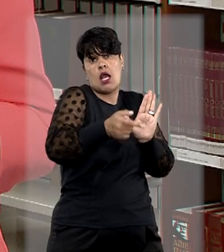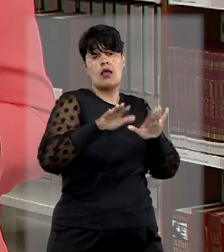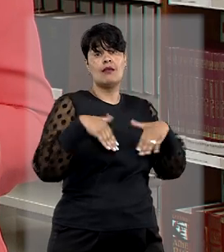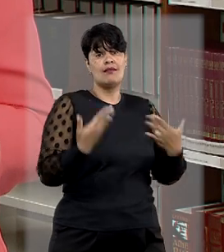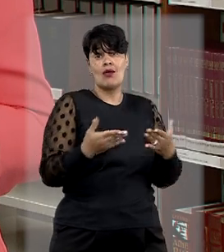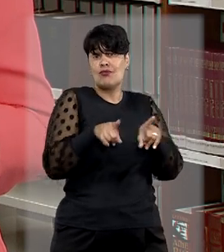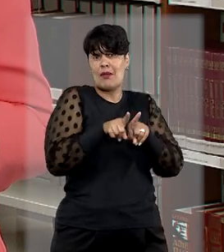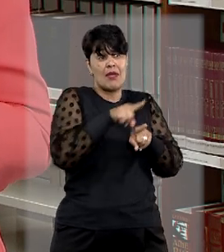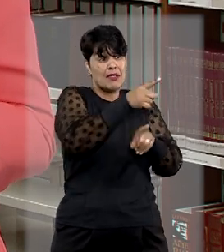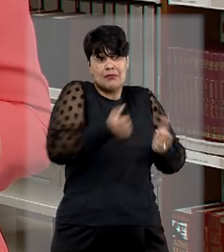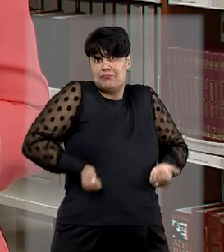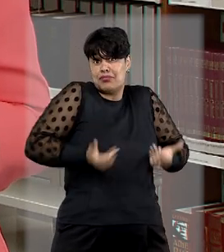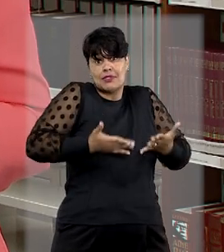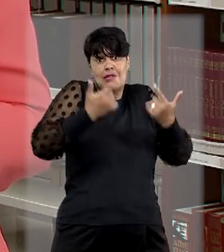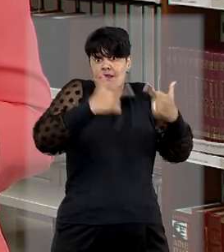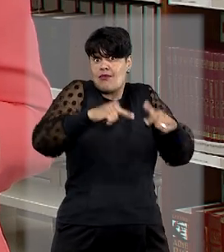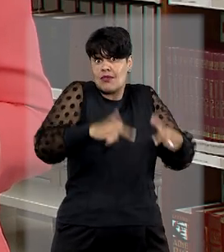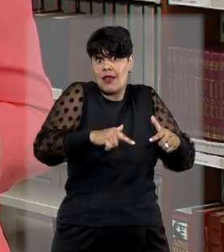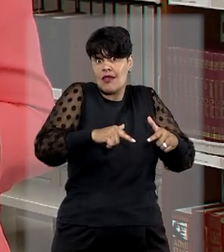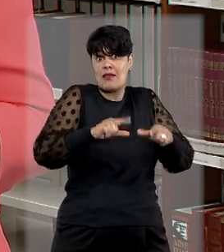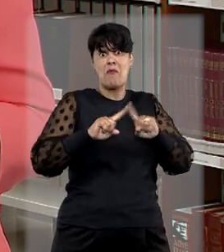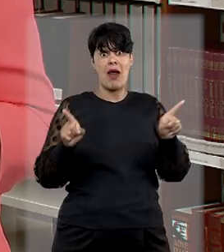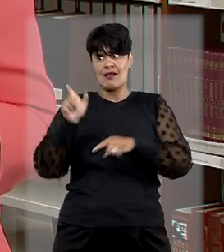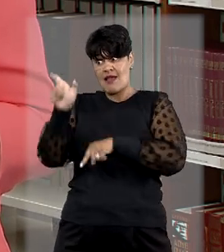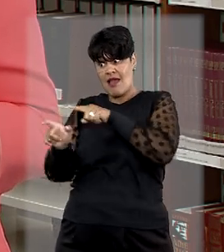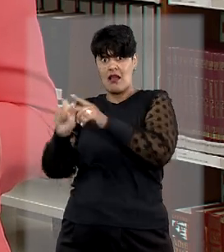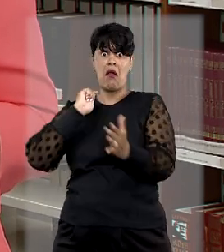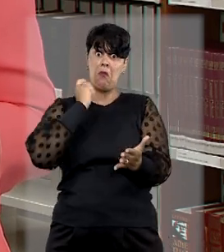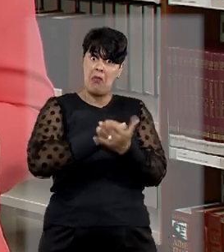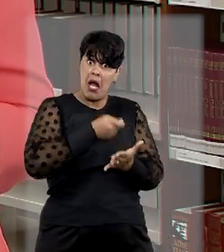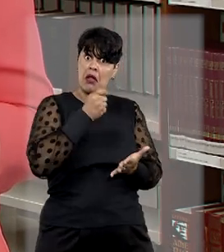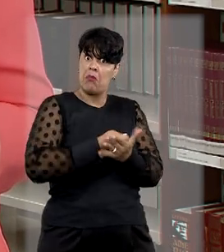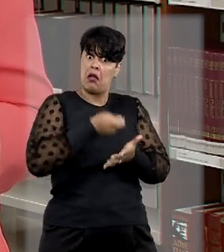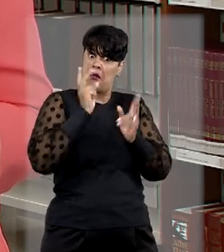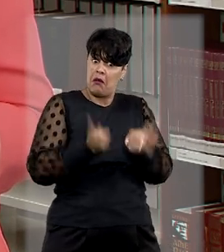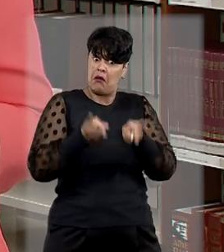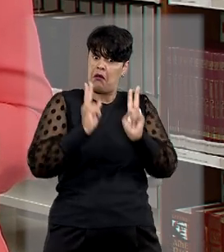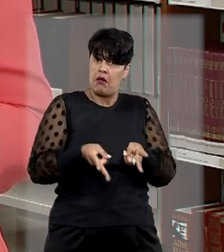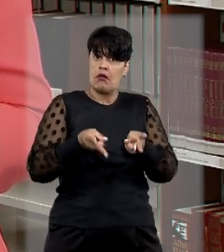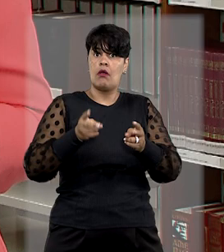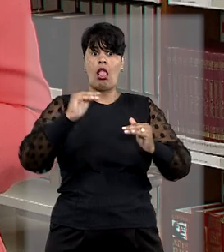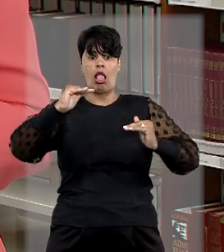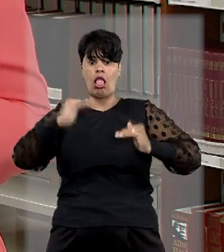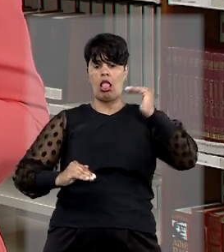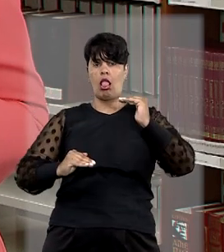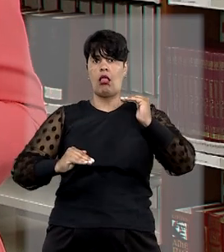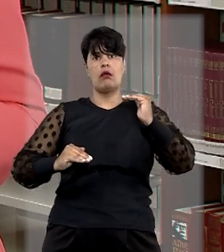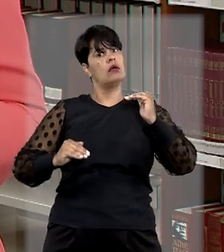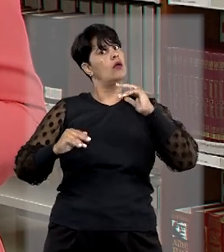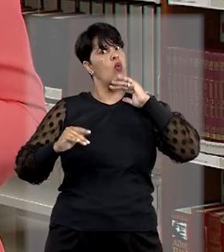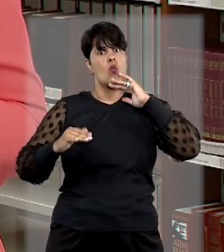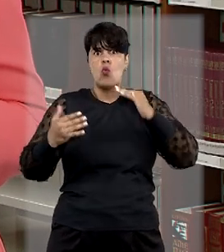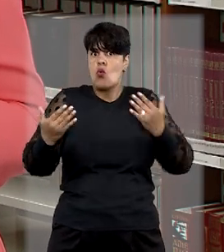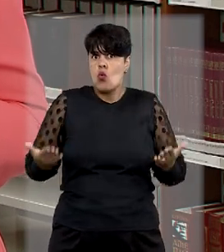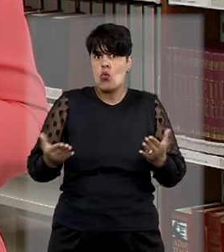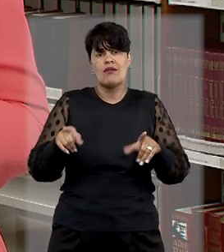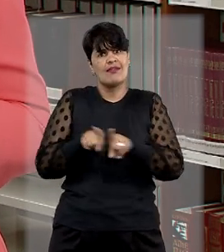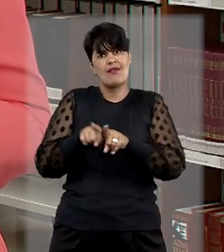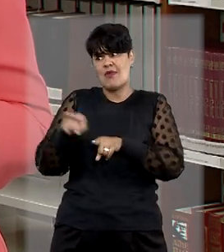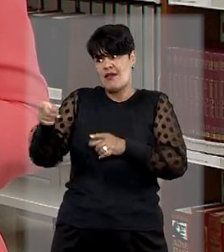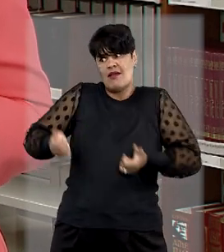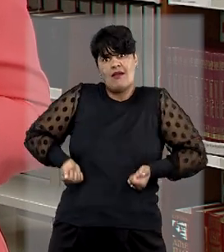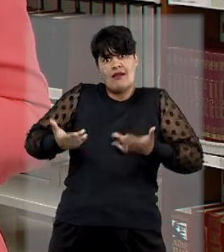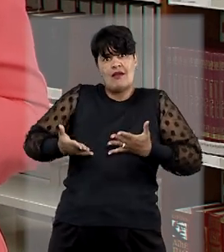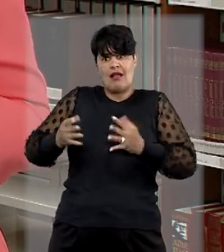enquanto os pais continuaram a pagar o mesmo valor em visível desequilíbrio contratual e que os gastos da família com